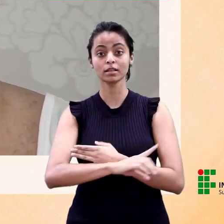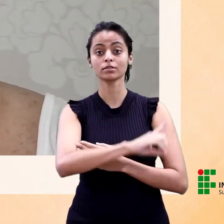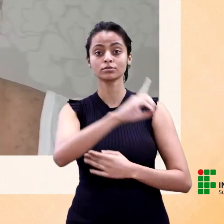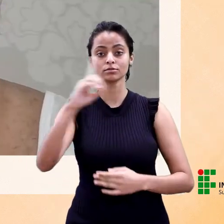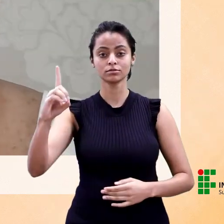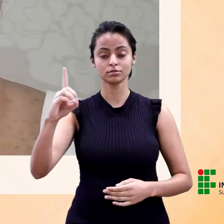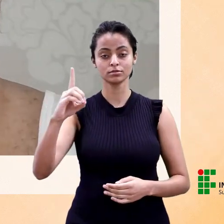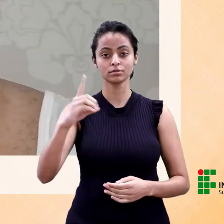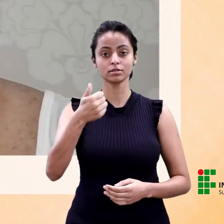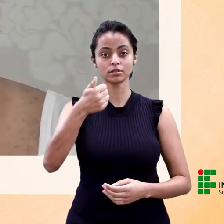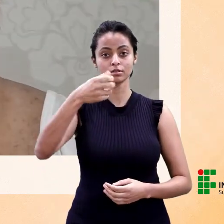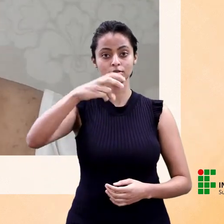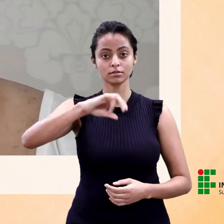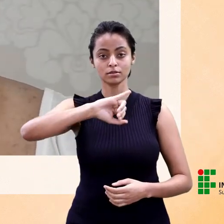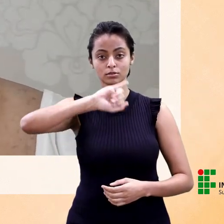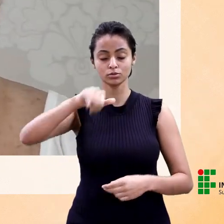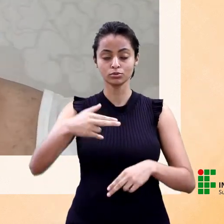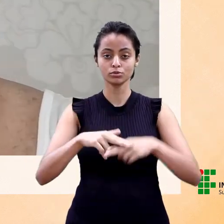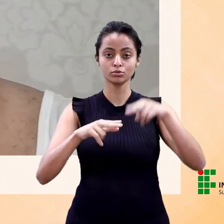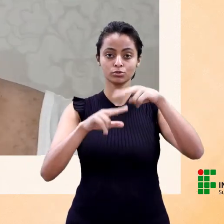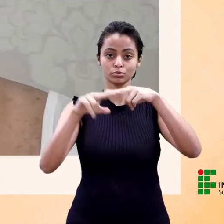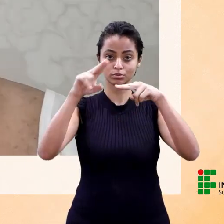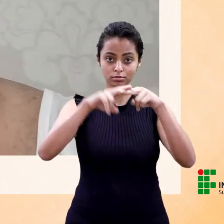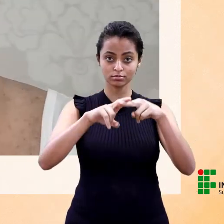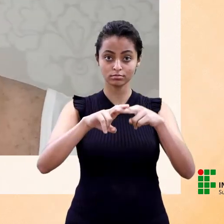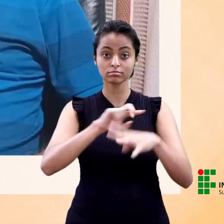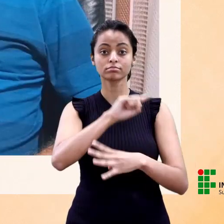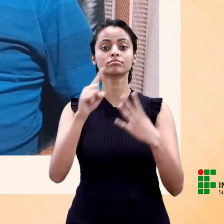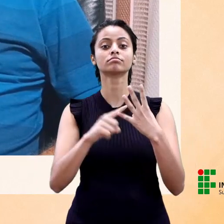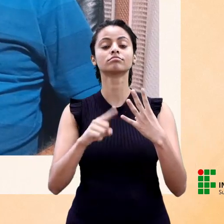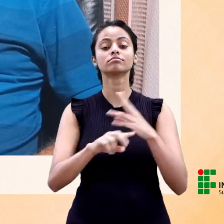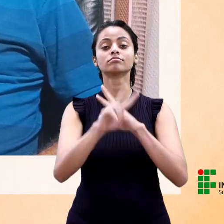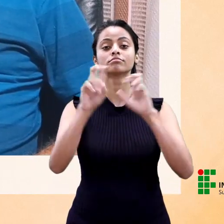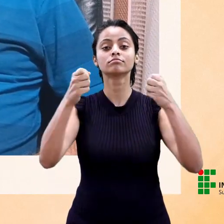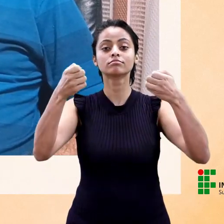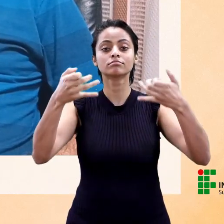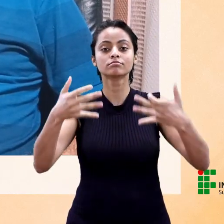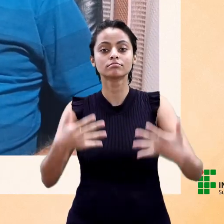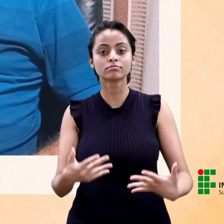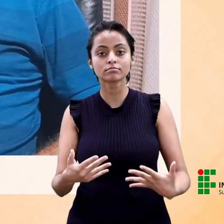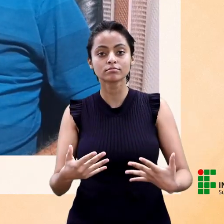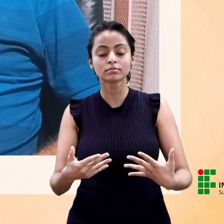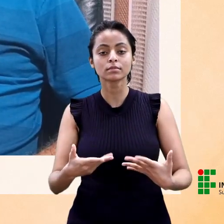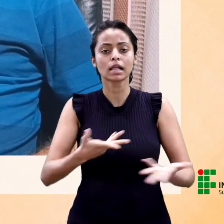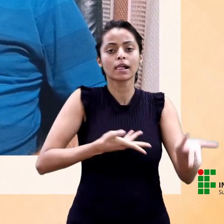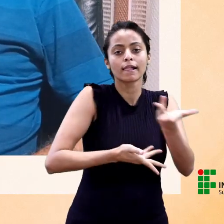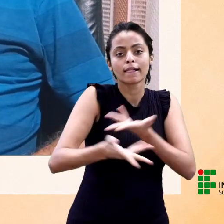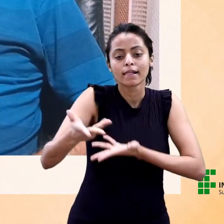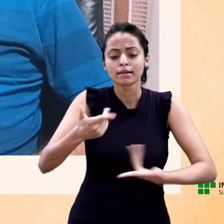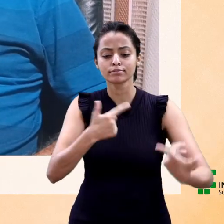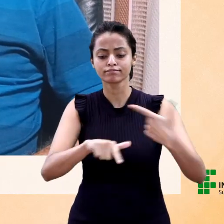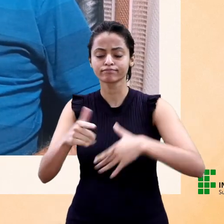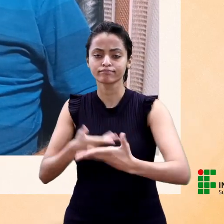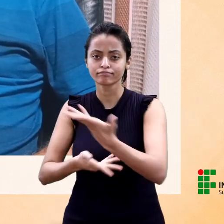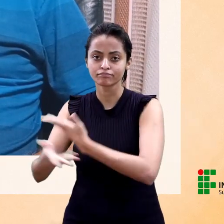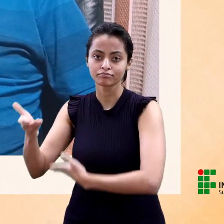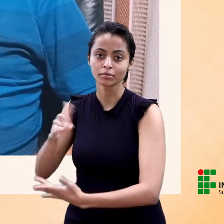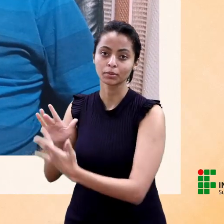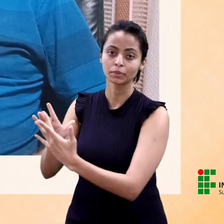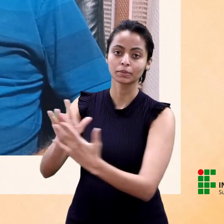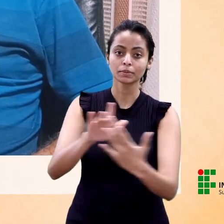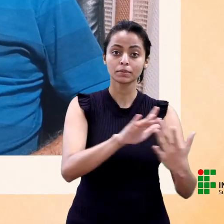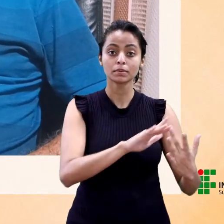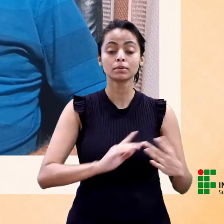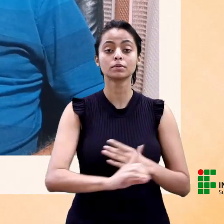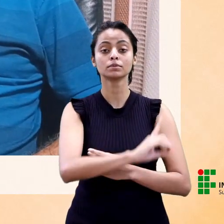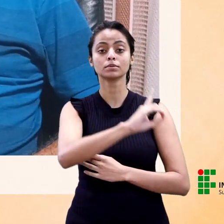inovação e ocorrerá no dia 15 de junho. O quarto e último eixo vai tratar sobre as relações com o mundo do